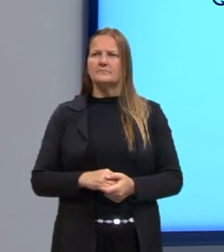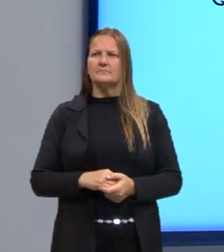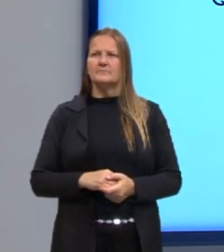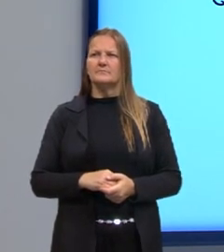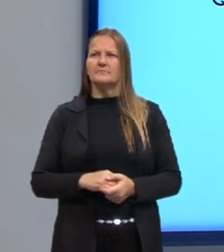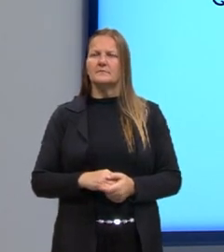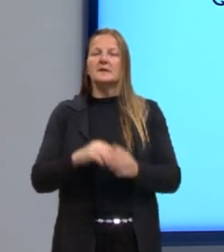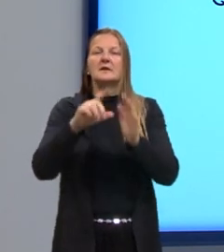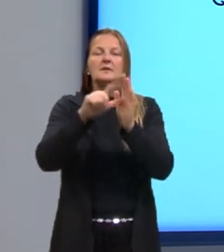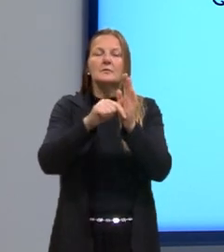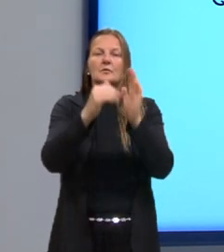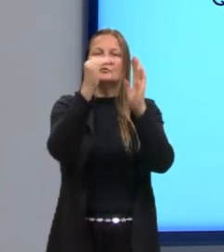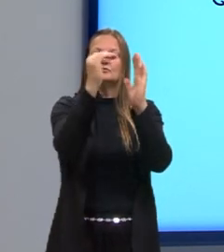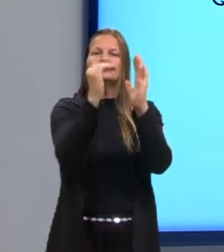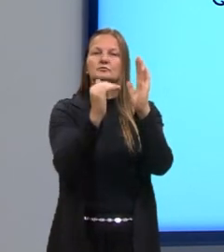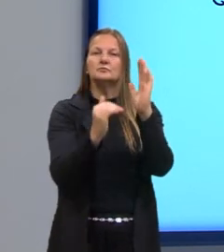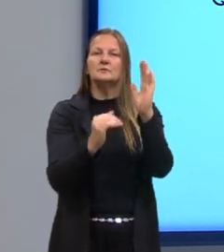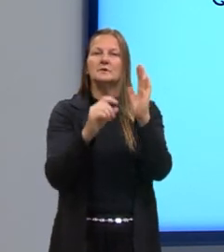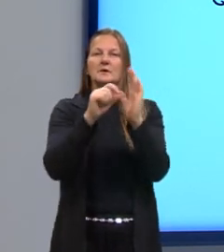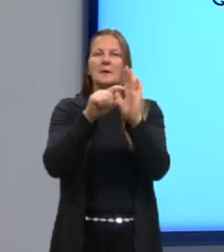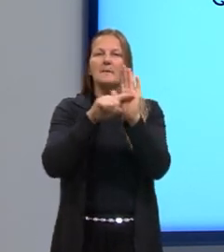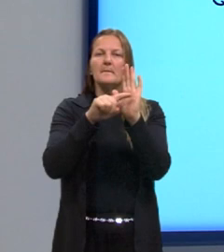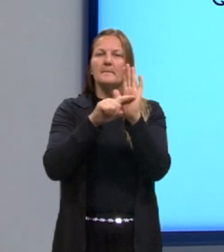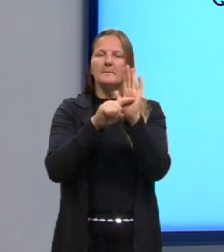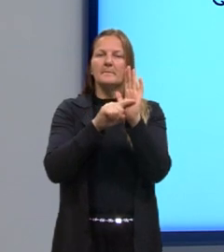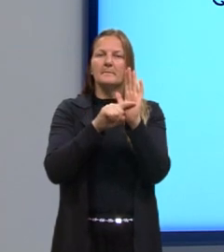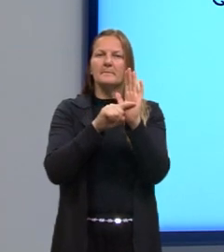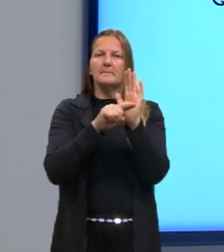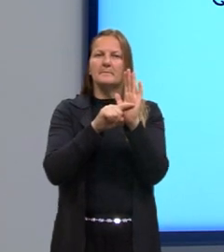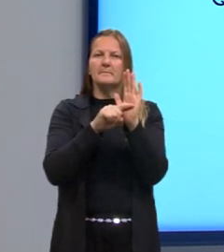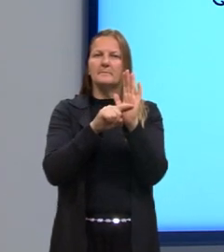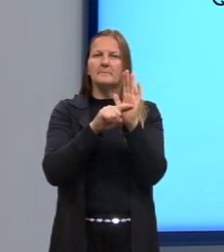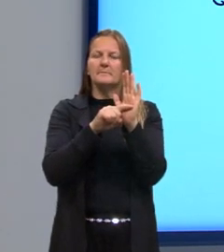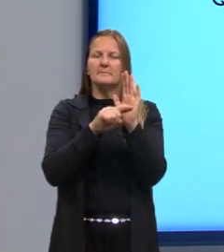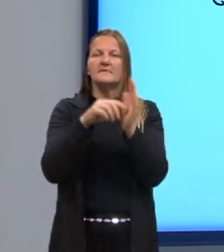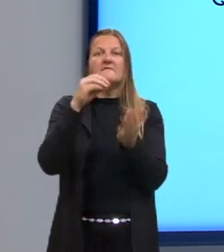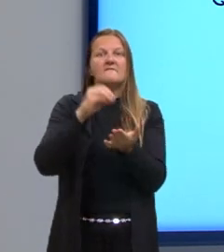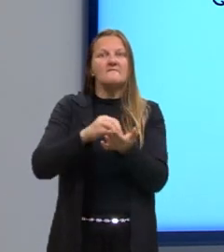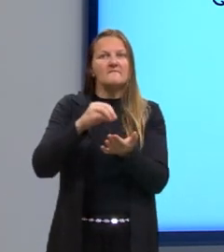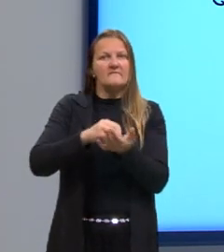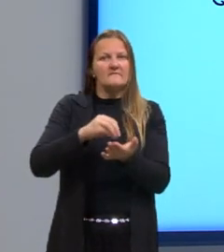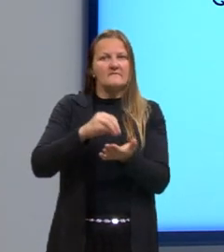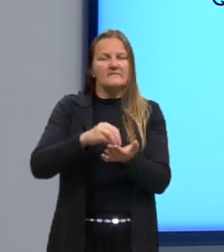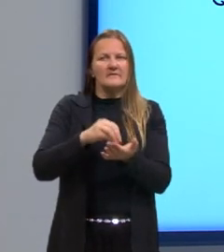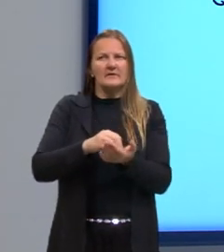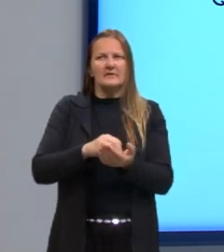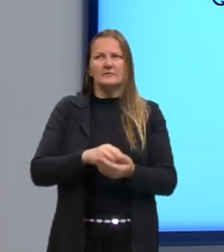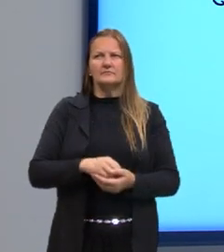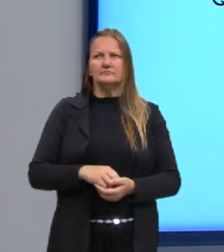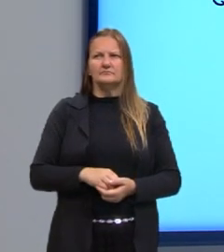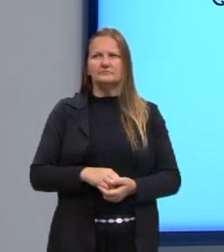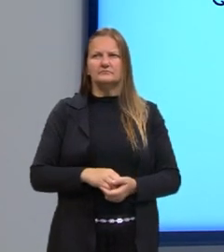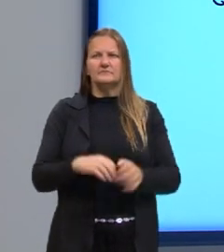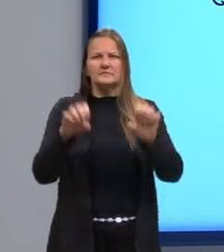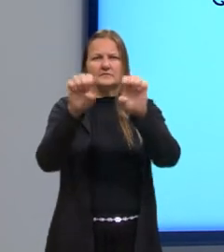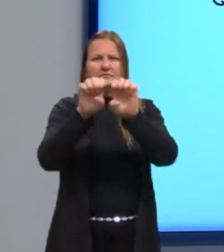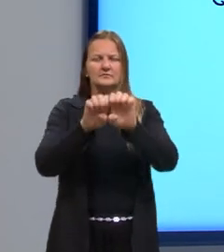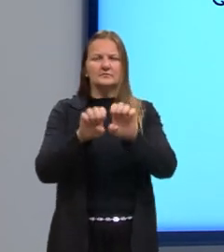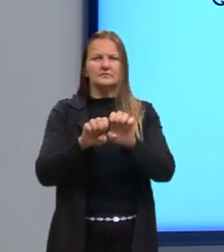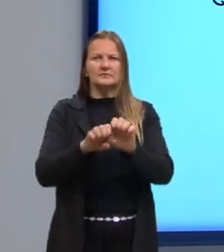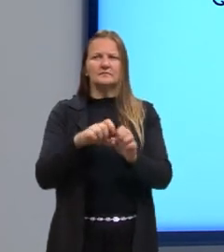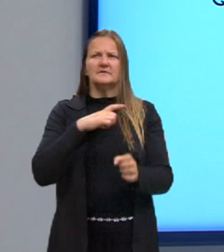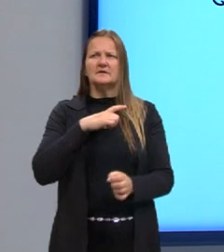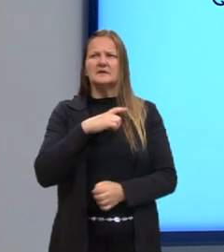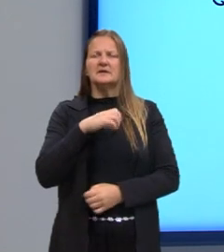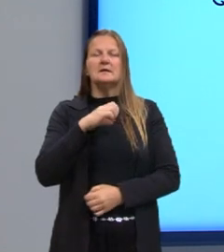Aqui o sinal, quando está menos... Está ausente a estrutura. Quando